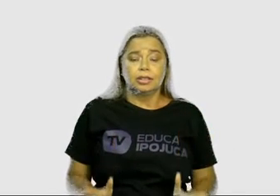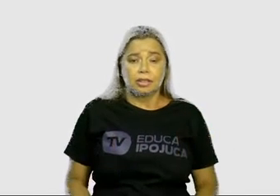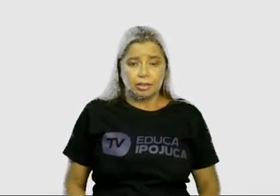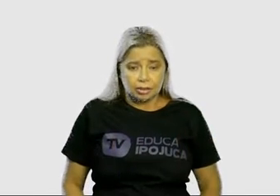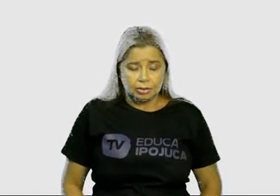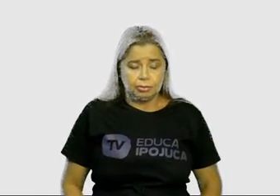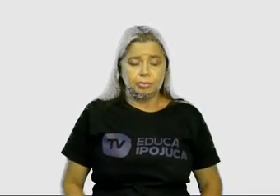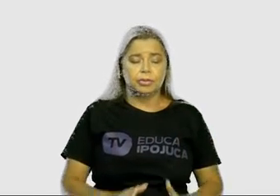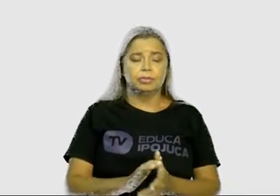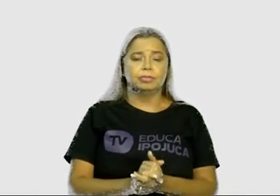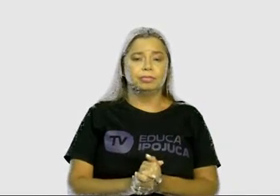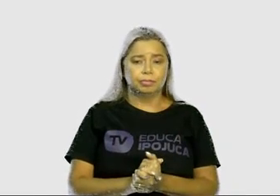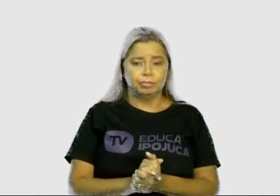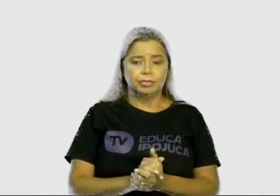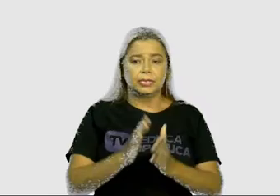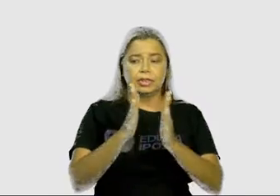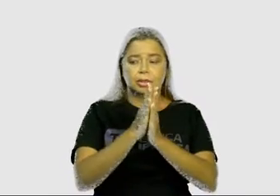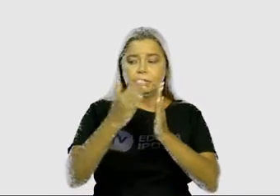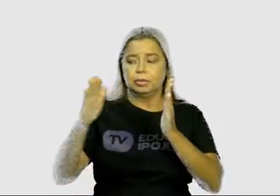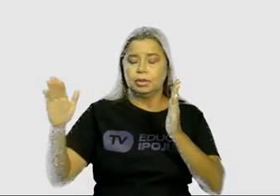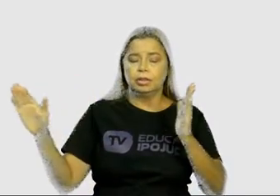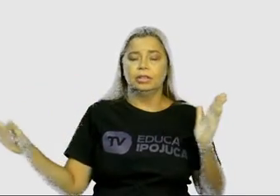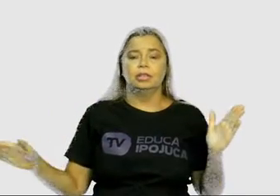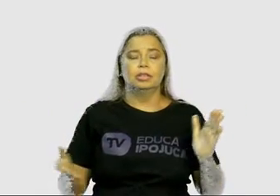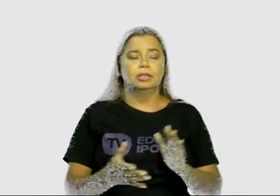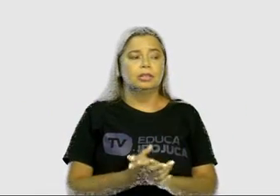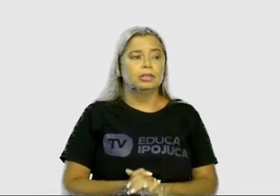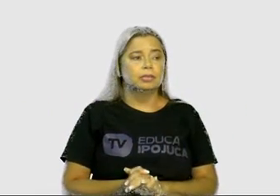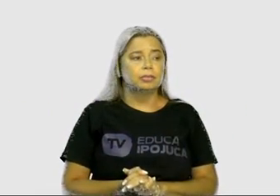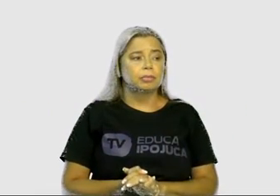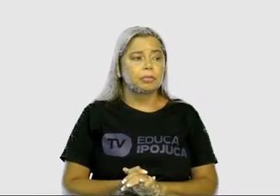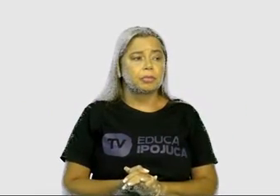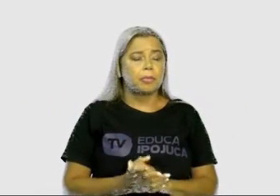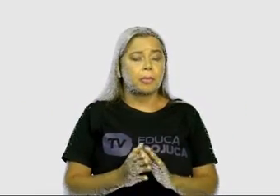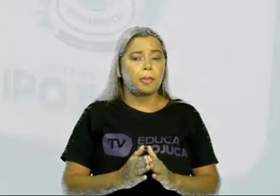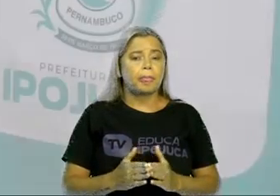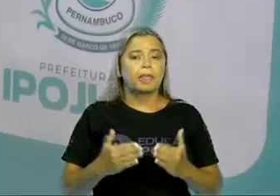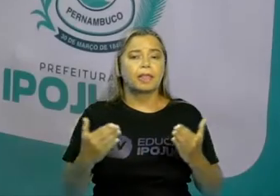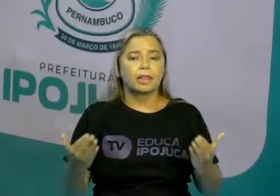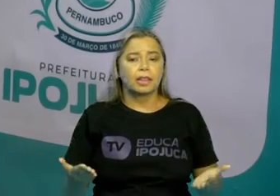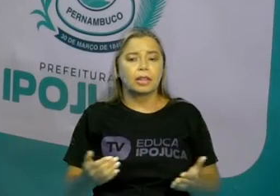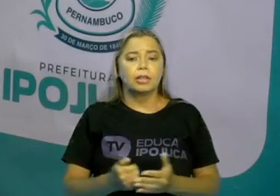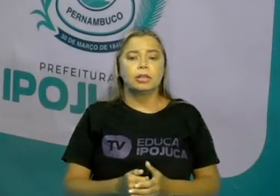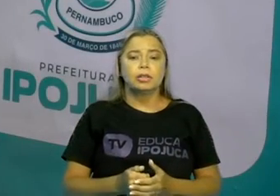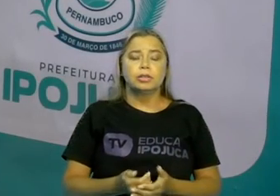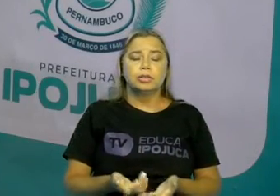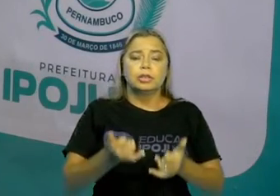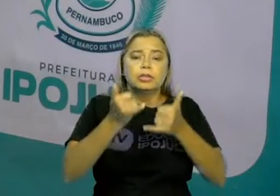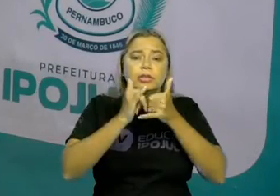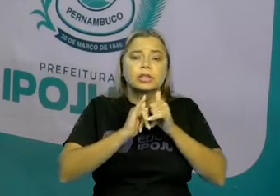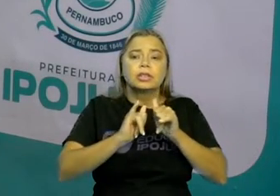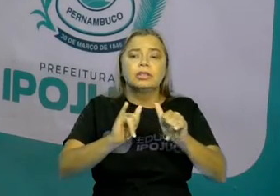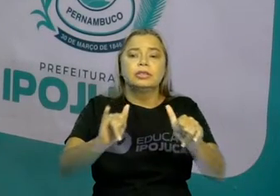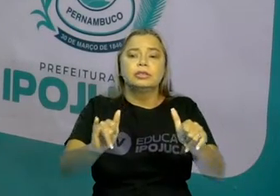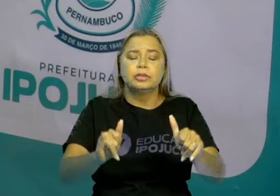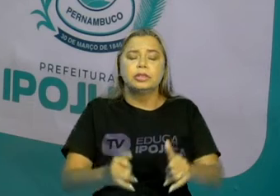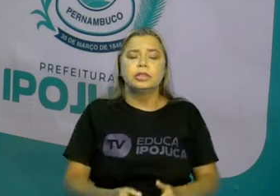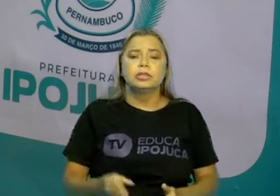Dedetização que está acontecendo nela. Portanto, os avisos aí têm várias finalidades.